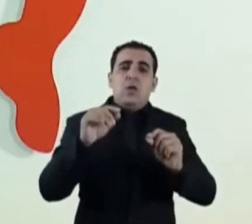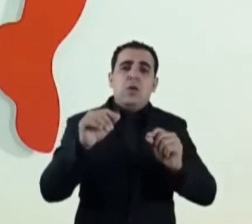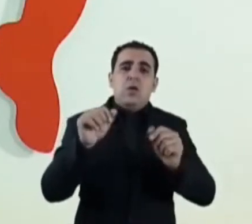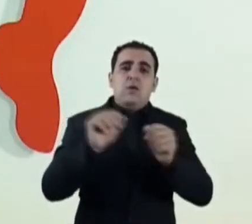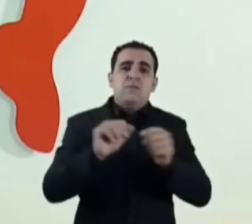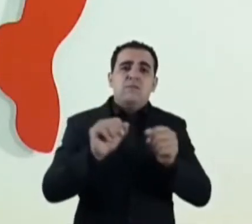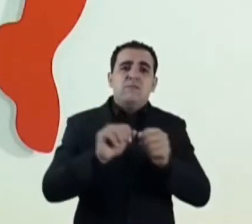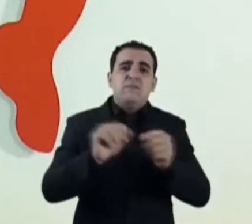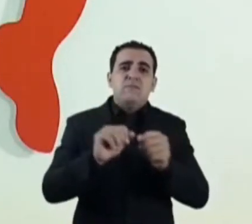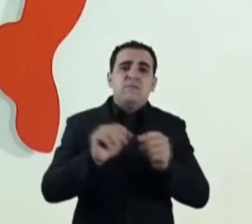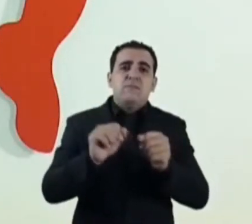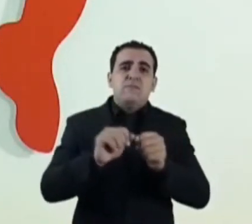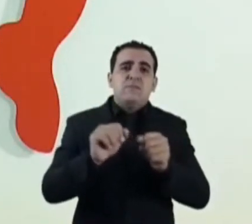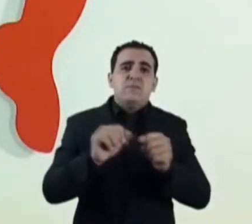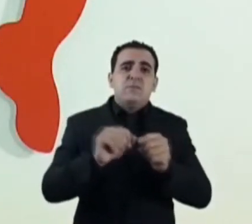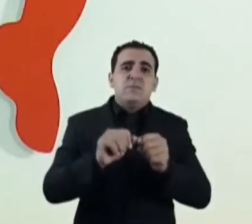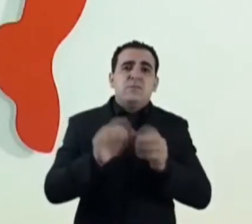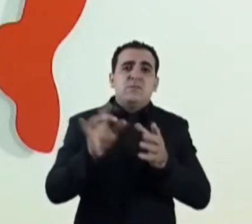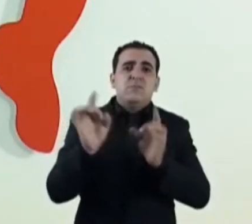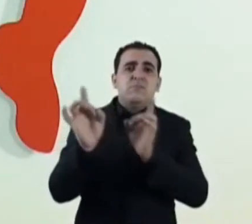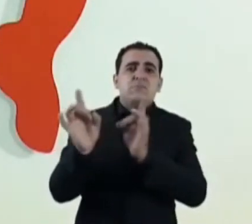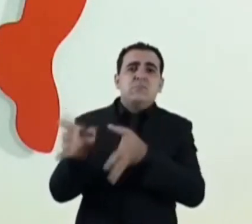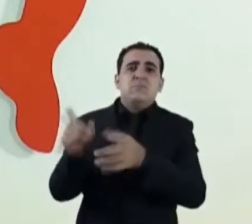refere a desistir de algumas ações judiciais.